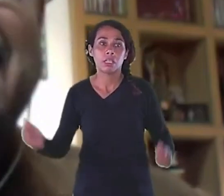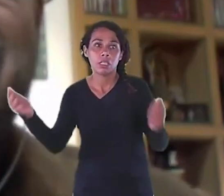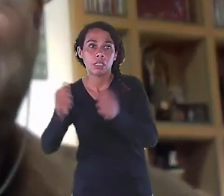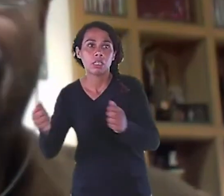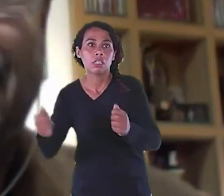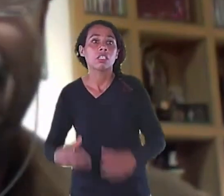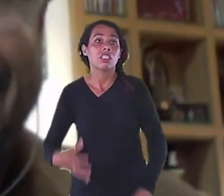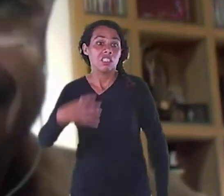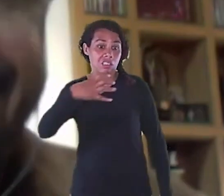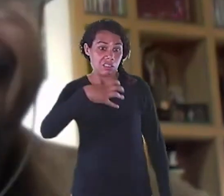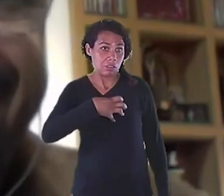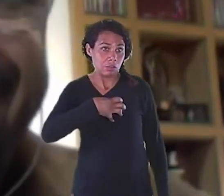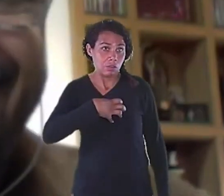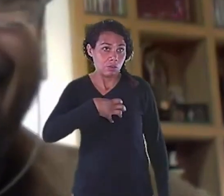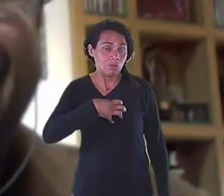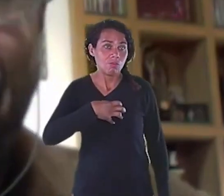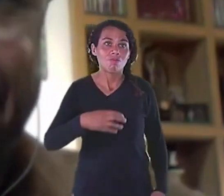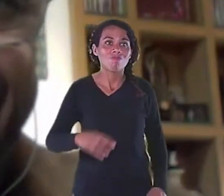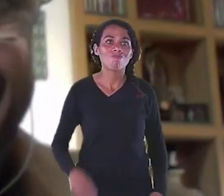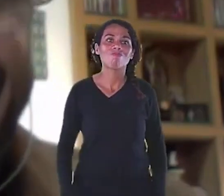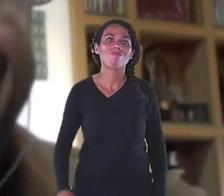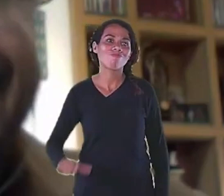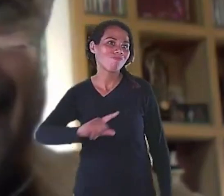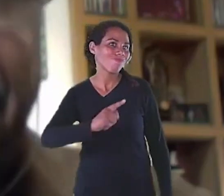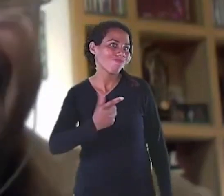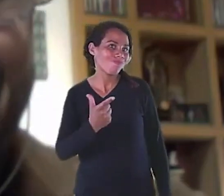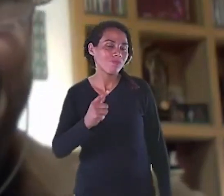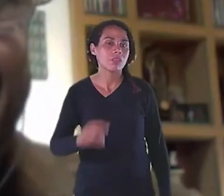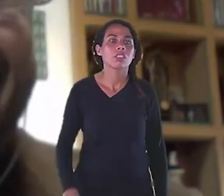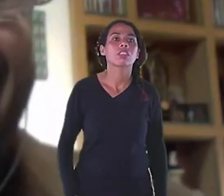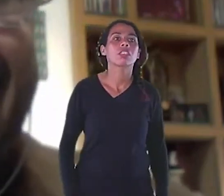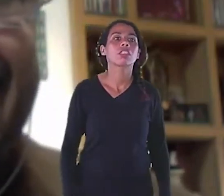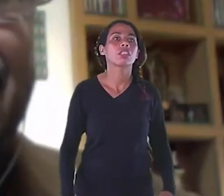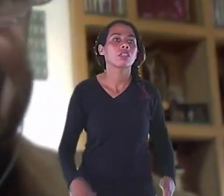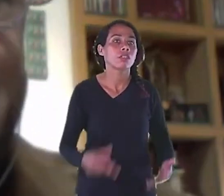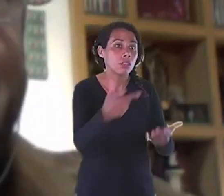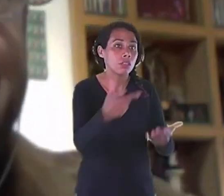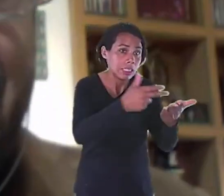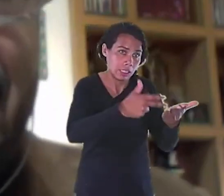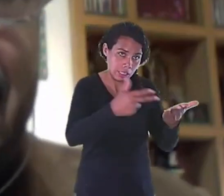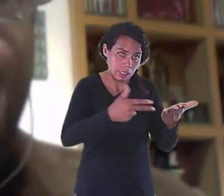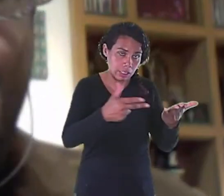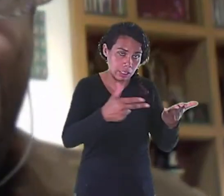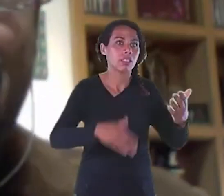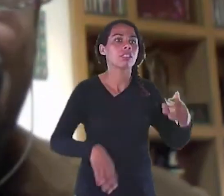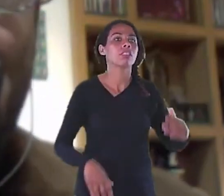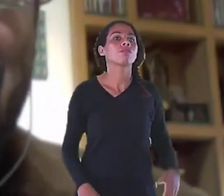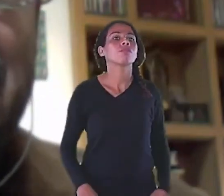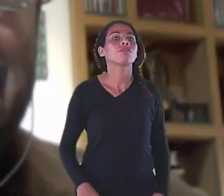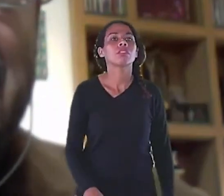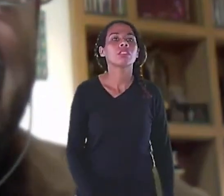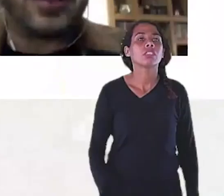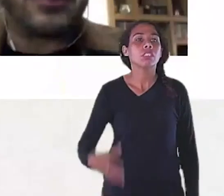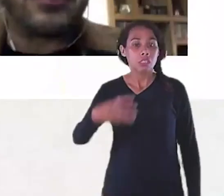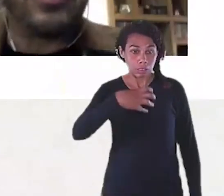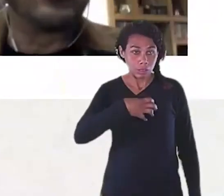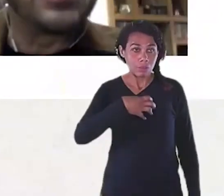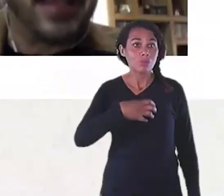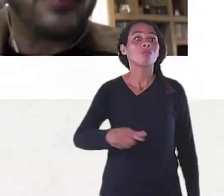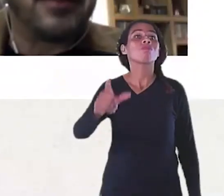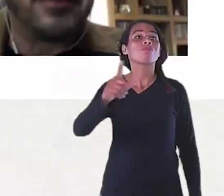função dele é dar sentido às coisas. Então, já é primeira separação entre arte e design. Apesar de que a arte